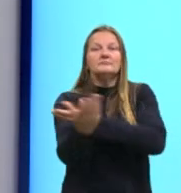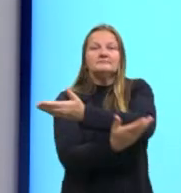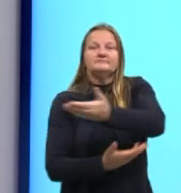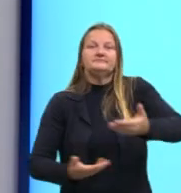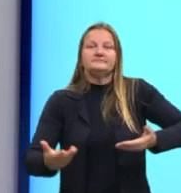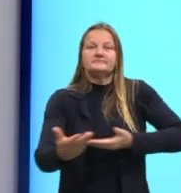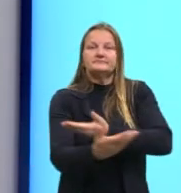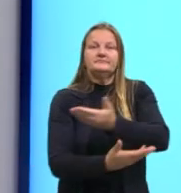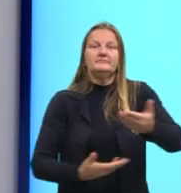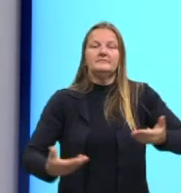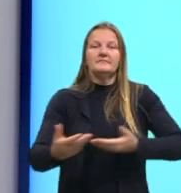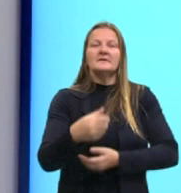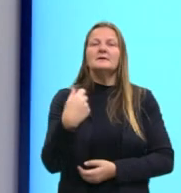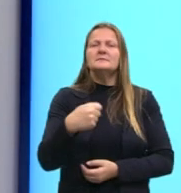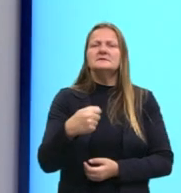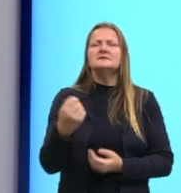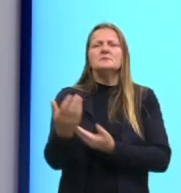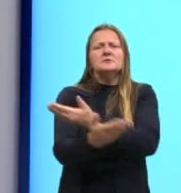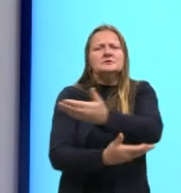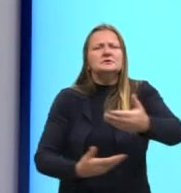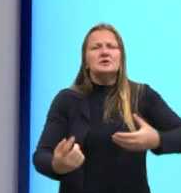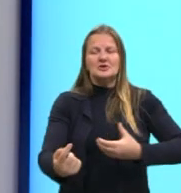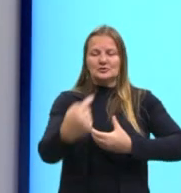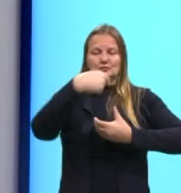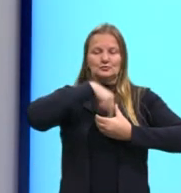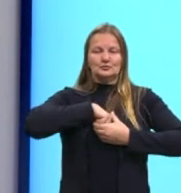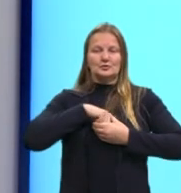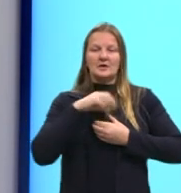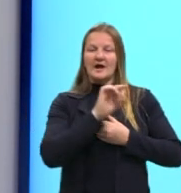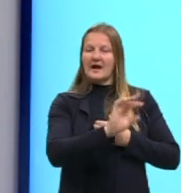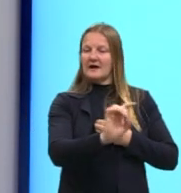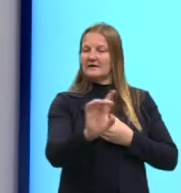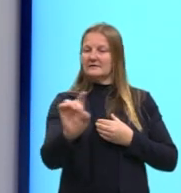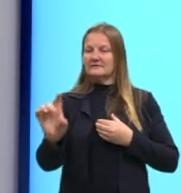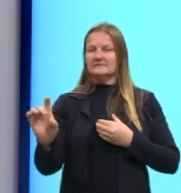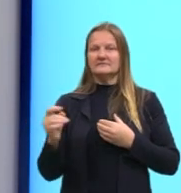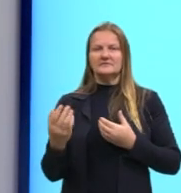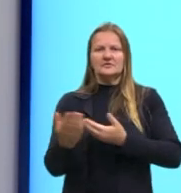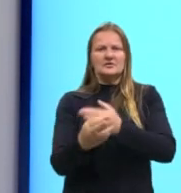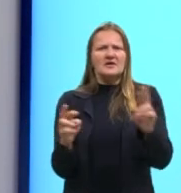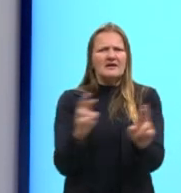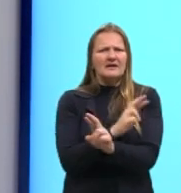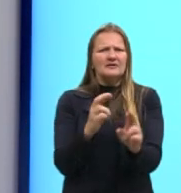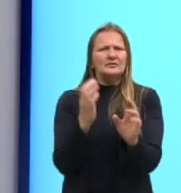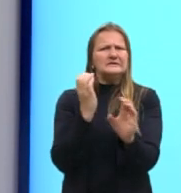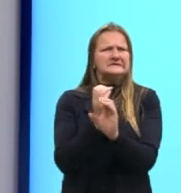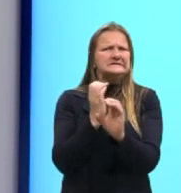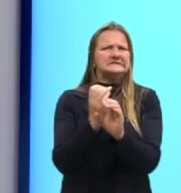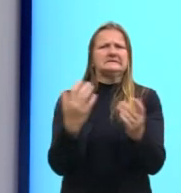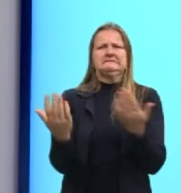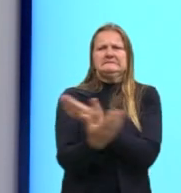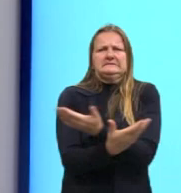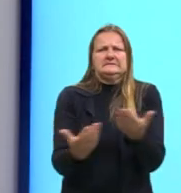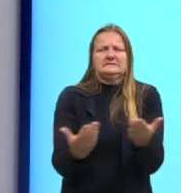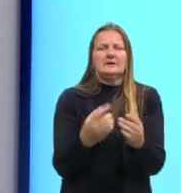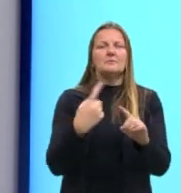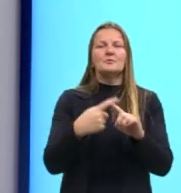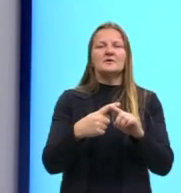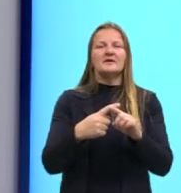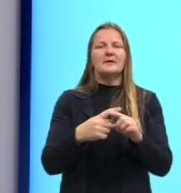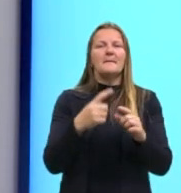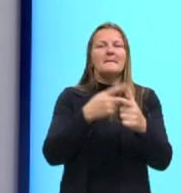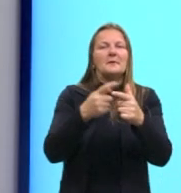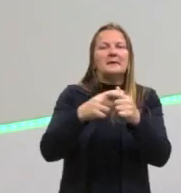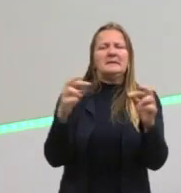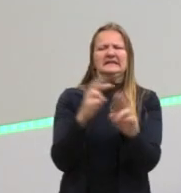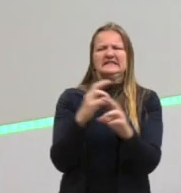precisamos da intersubjetividade. Nós temos problemas de relações, de relacionamentos. Por que ocorremos? A gente vê muito